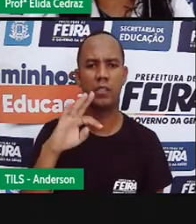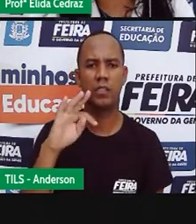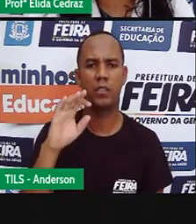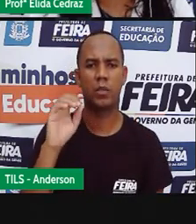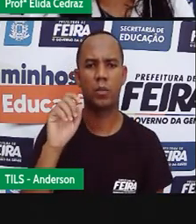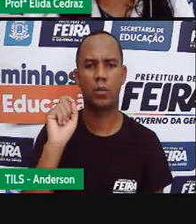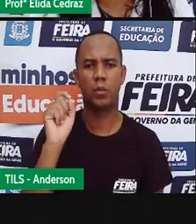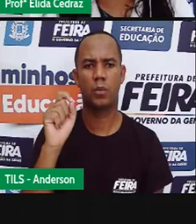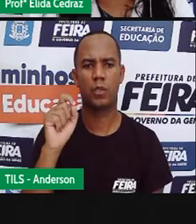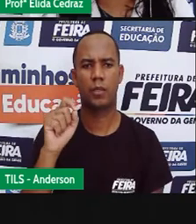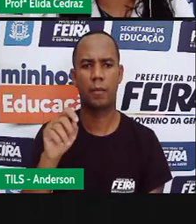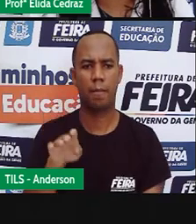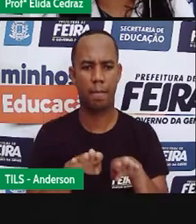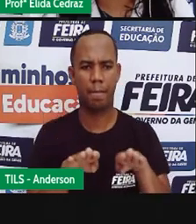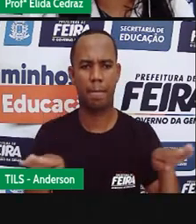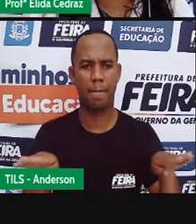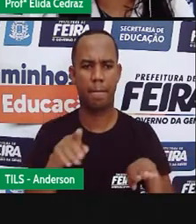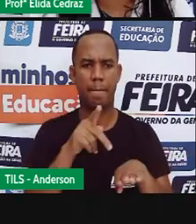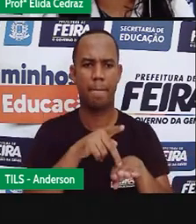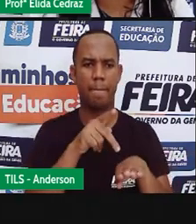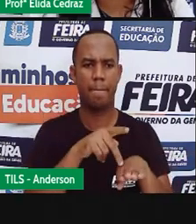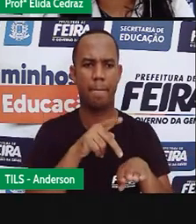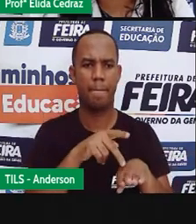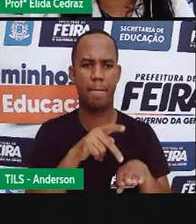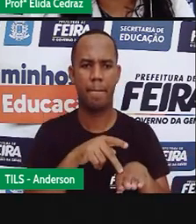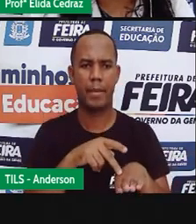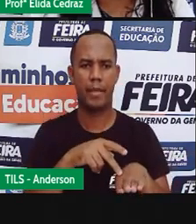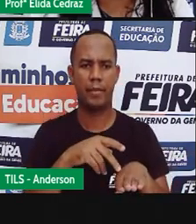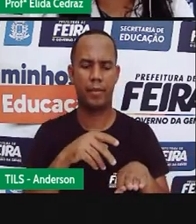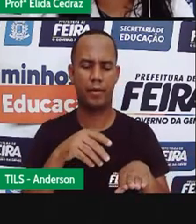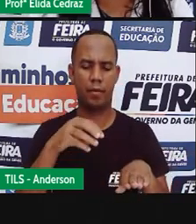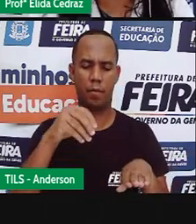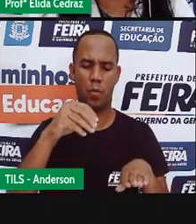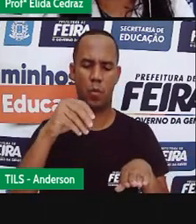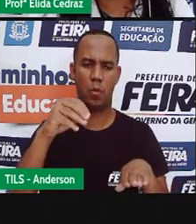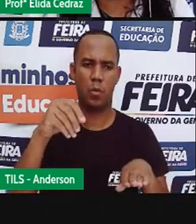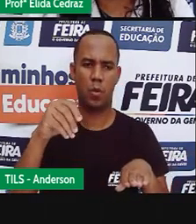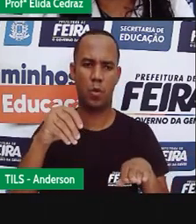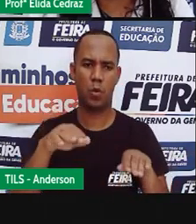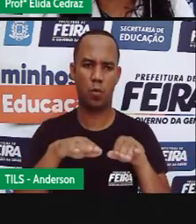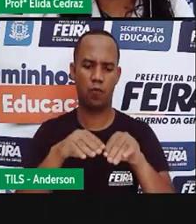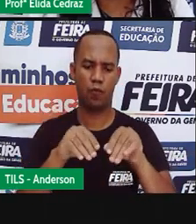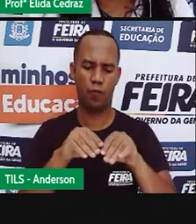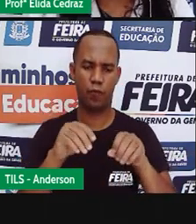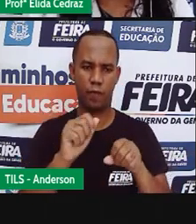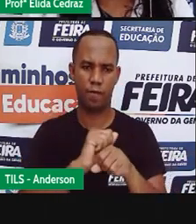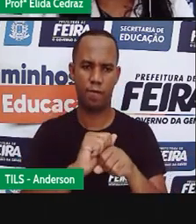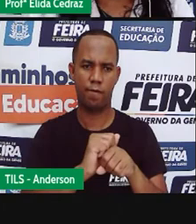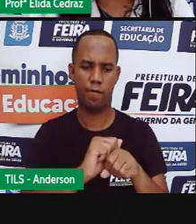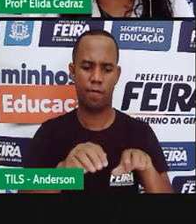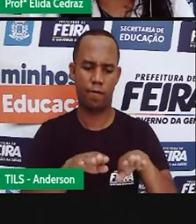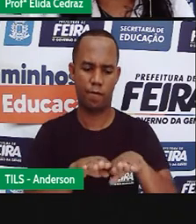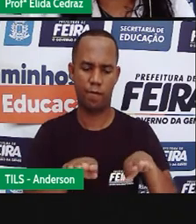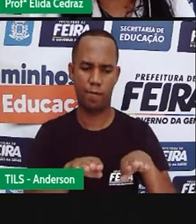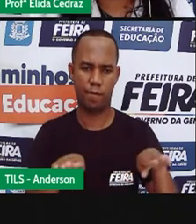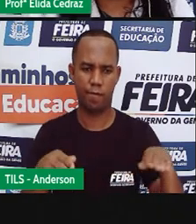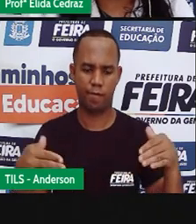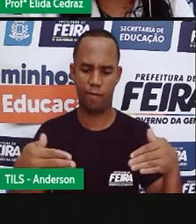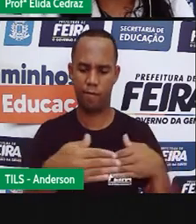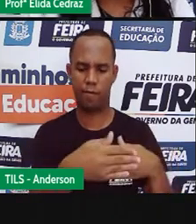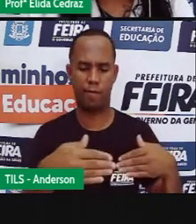da sopa o ecogranipto é feito com o pó ou bagaço daquele ali e ele é